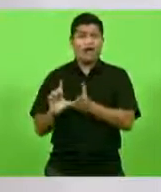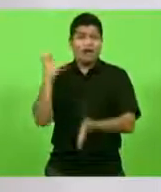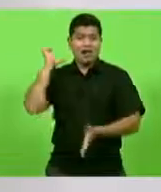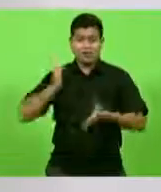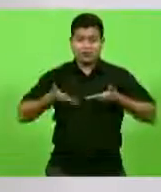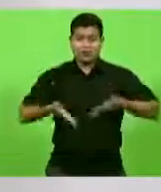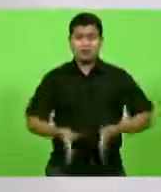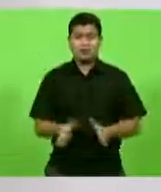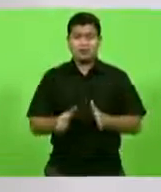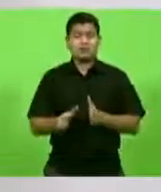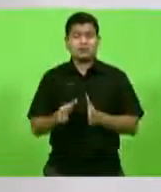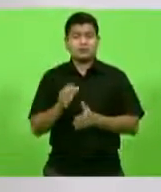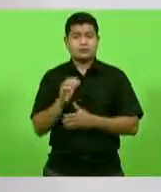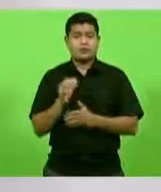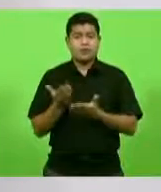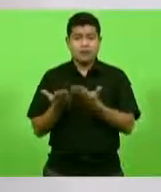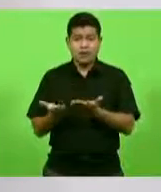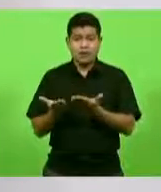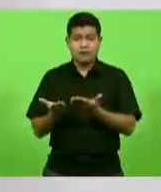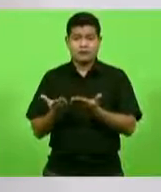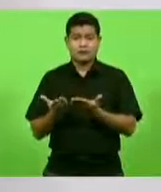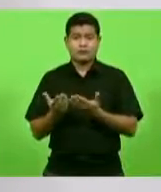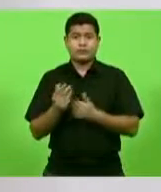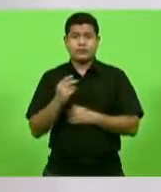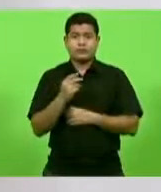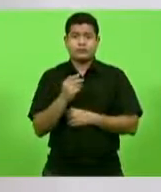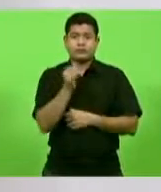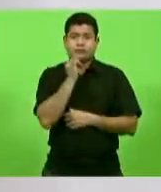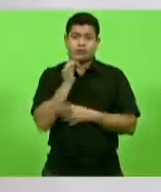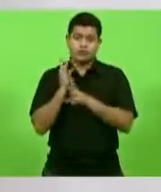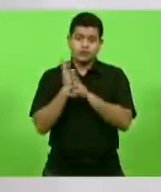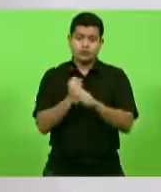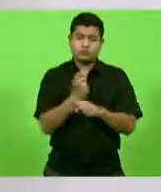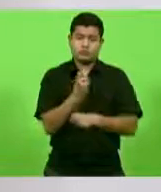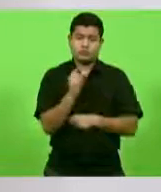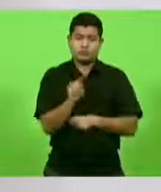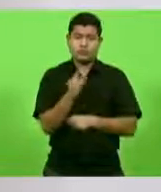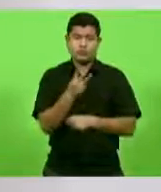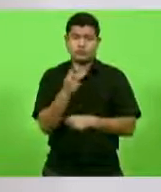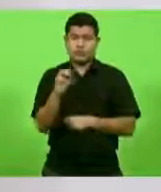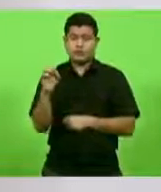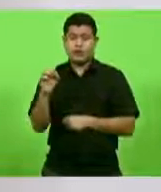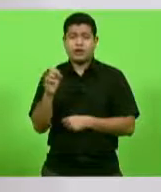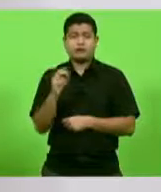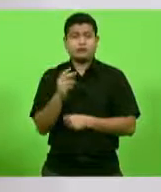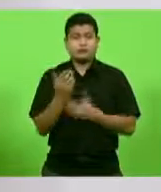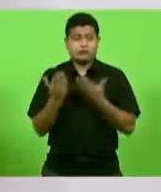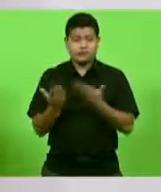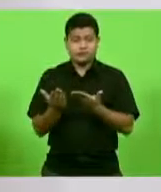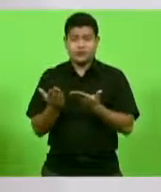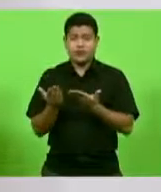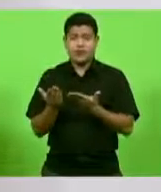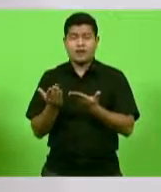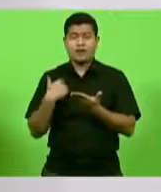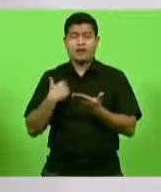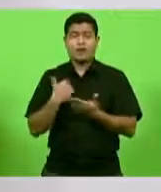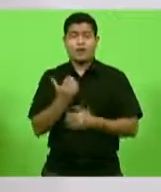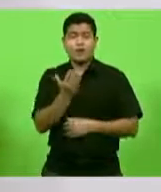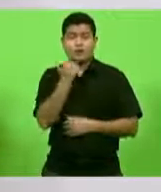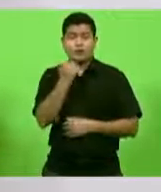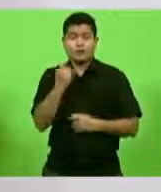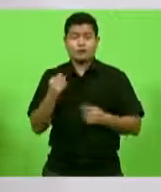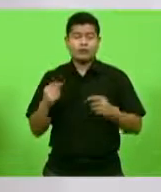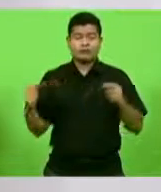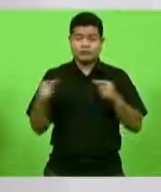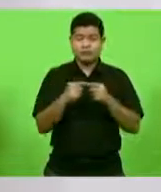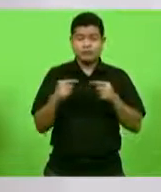.321 anos, ele diz o seguinte, que seu alimento seja seu remédio e que